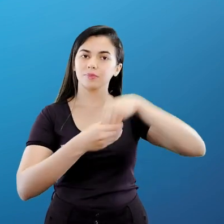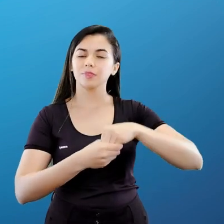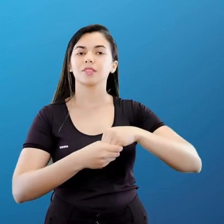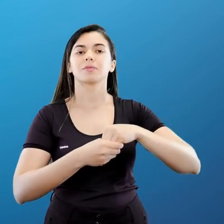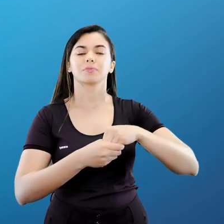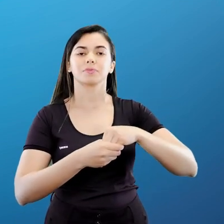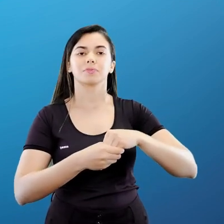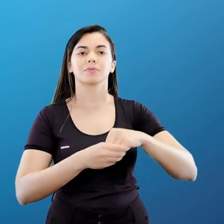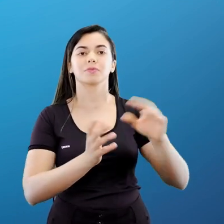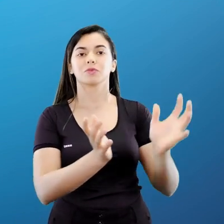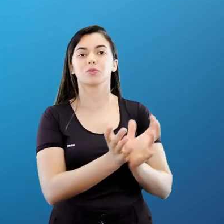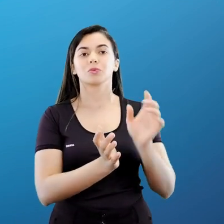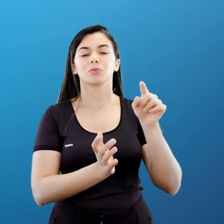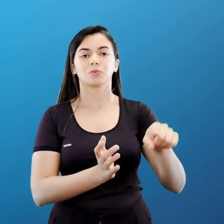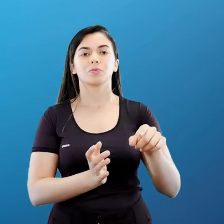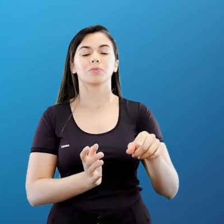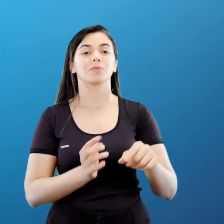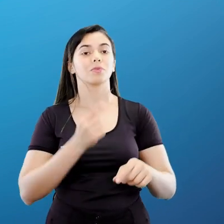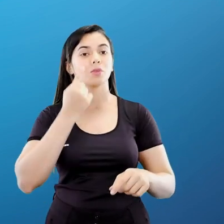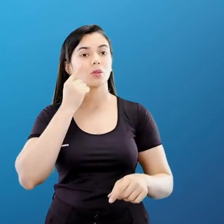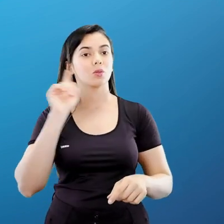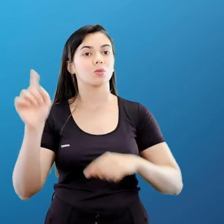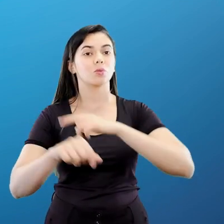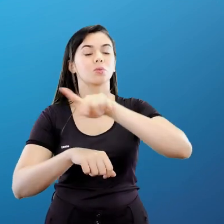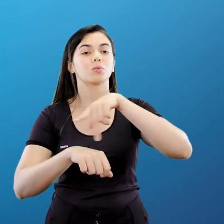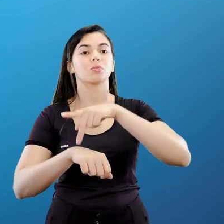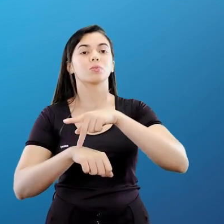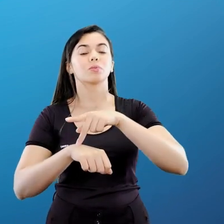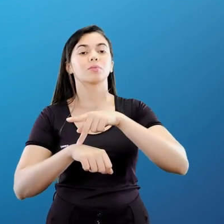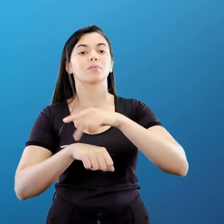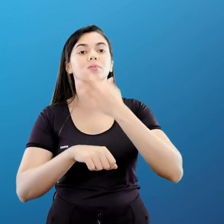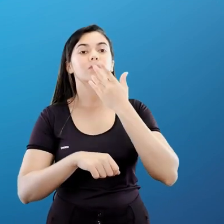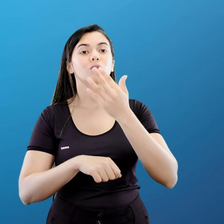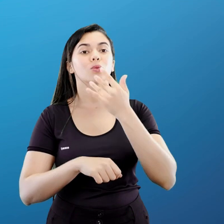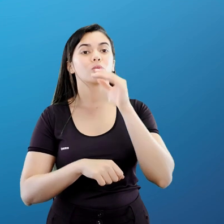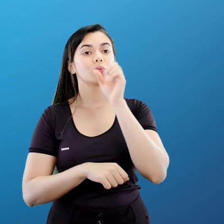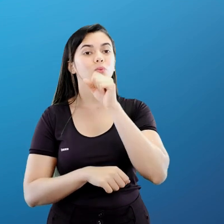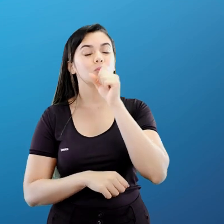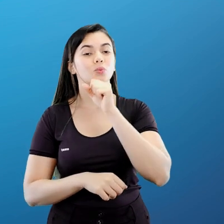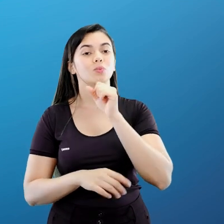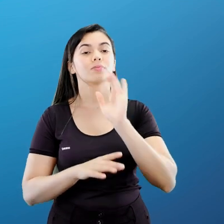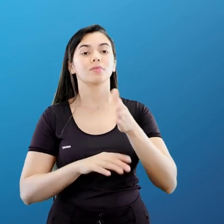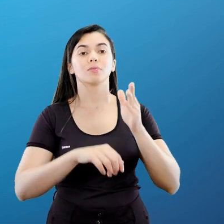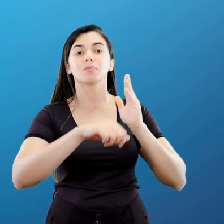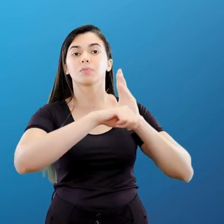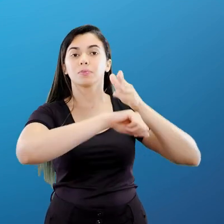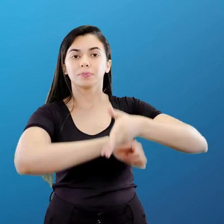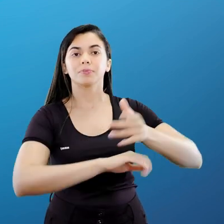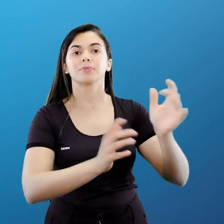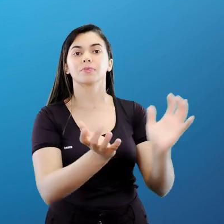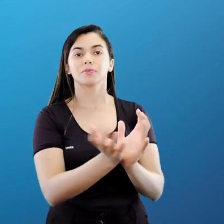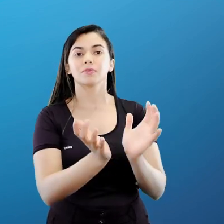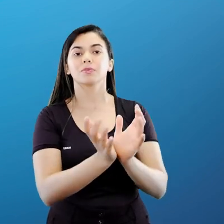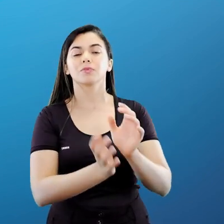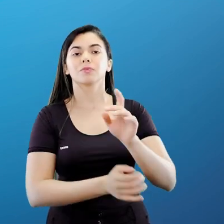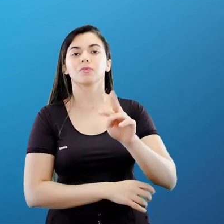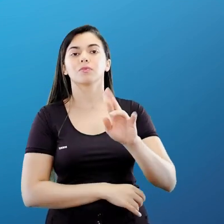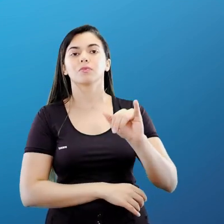laranja, os países que estão entrando, que vão entrar a partir desse ano agora, nos BRICS.